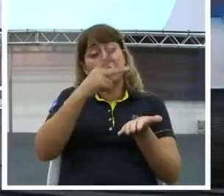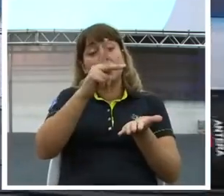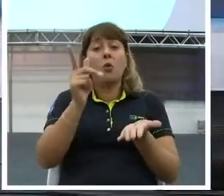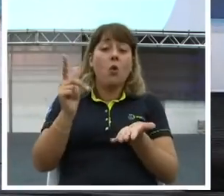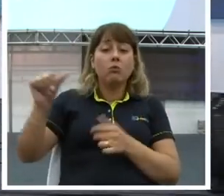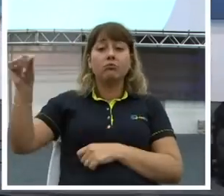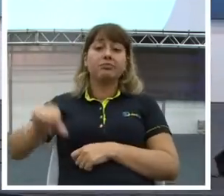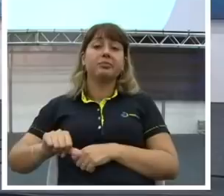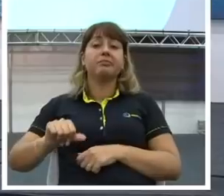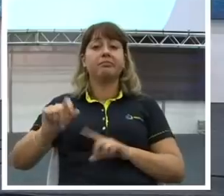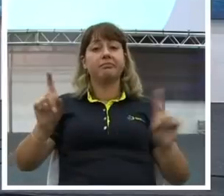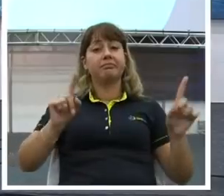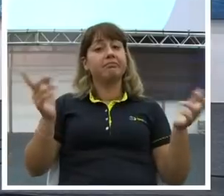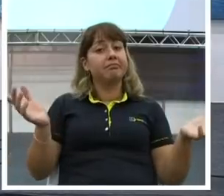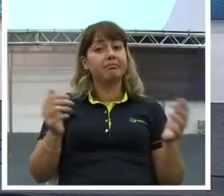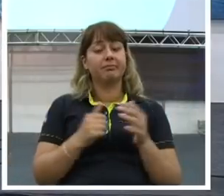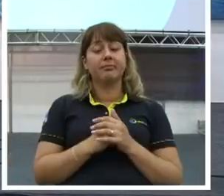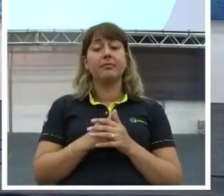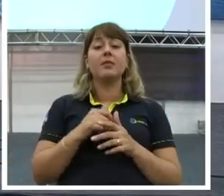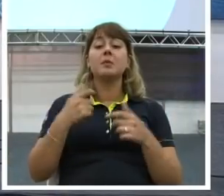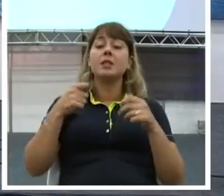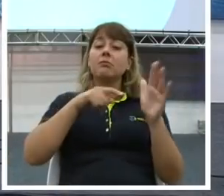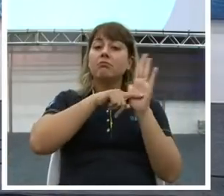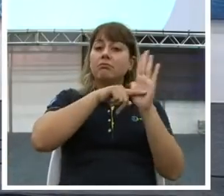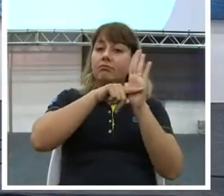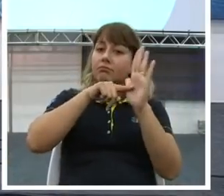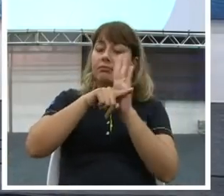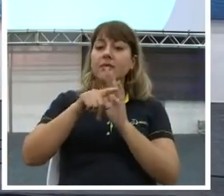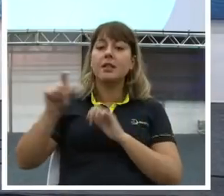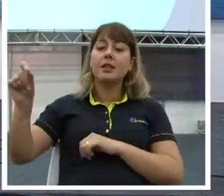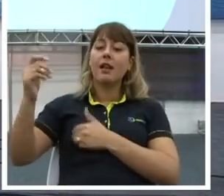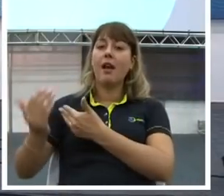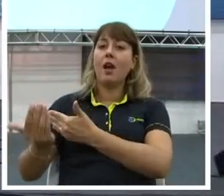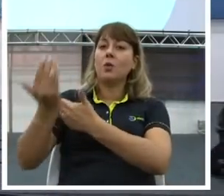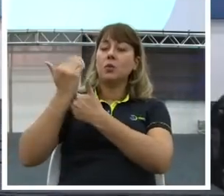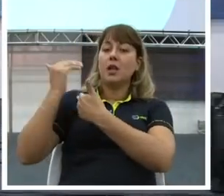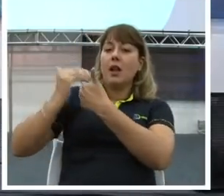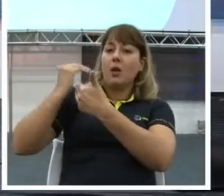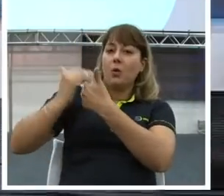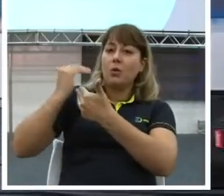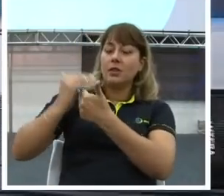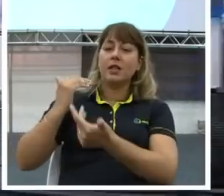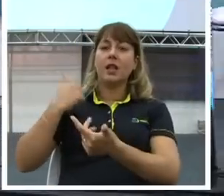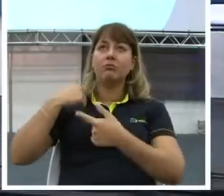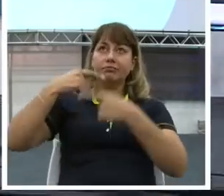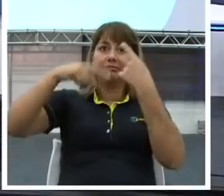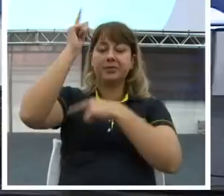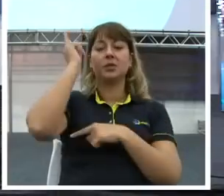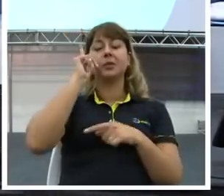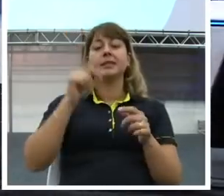comece a buscar informações, se prepare e tenha mentores, e você vai alcançar onde você nunca imaginou.